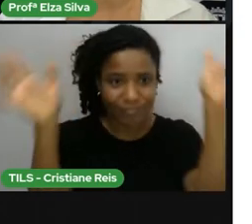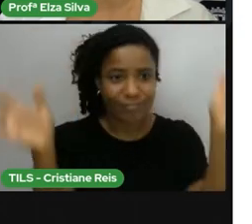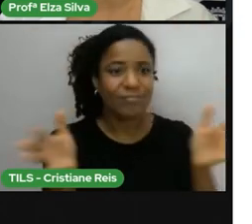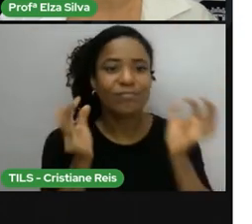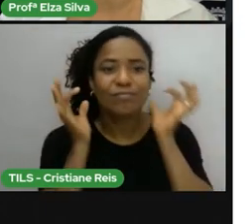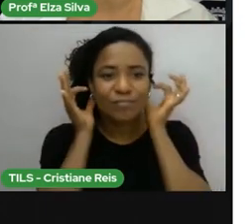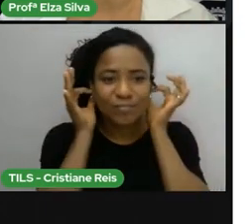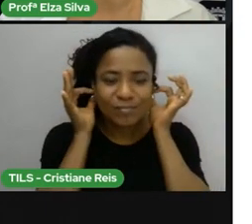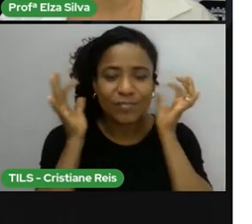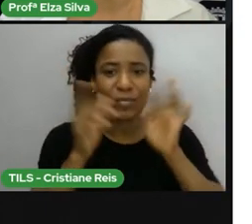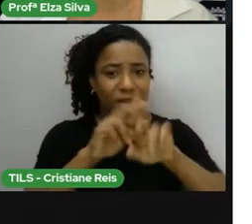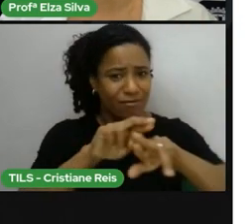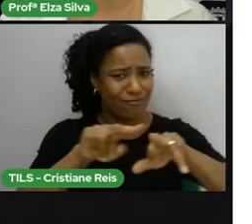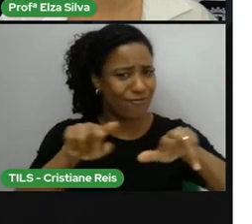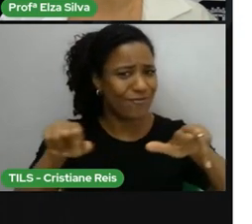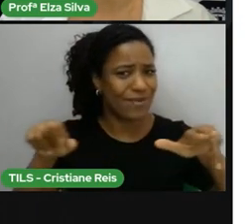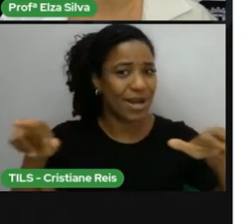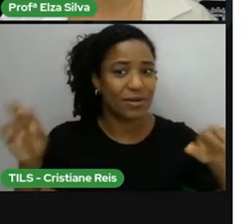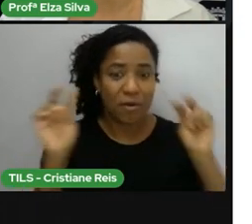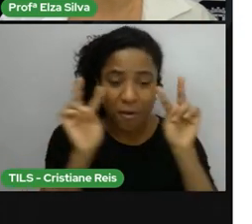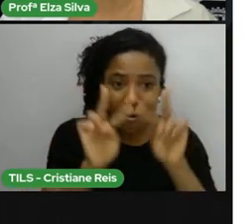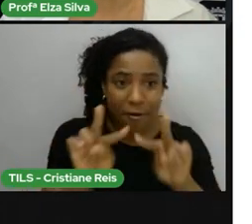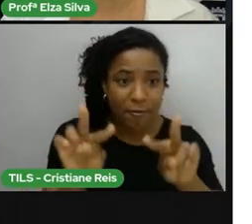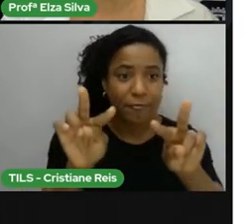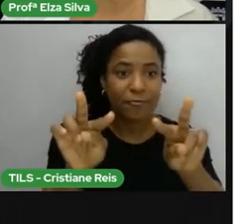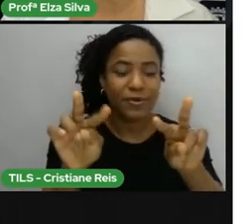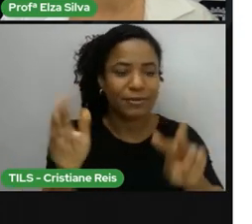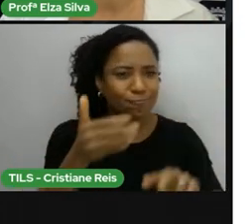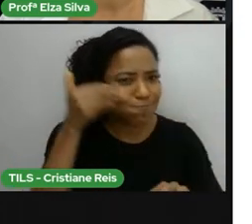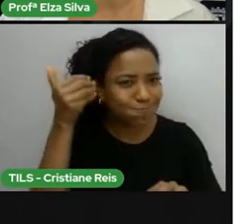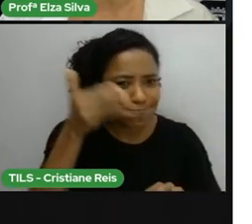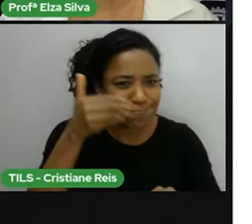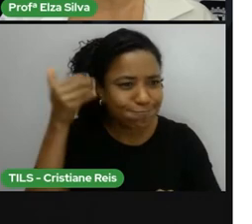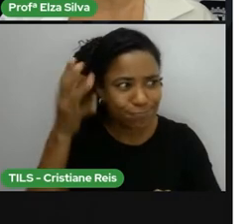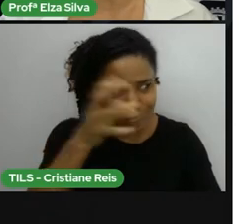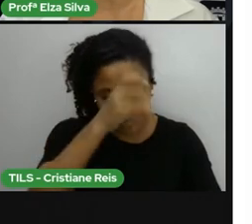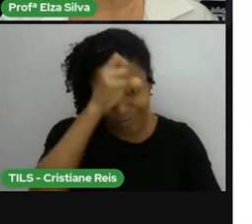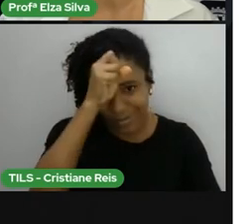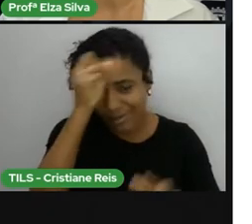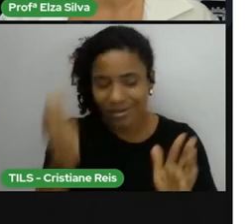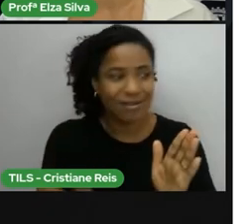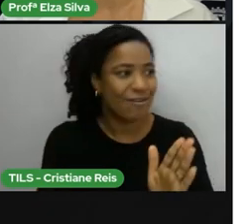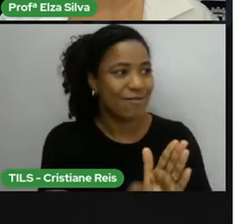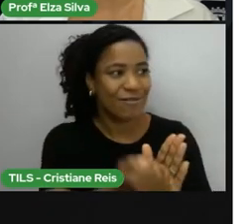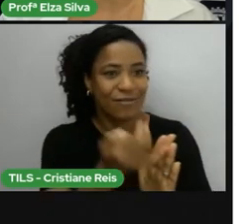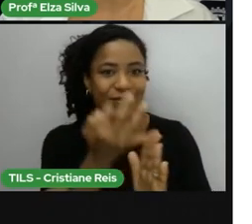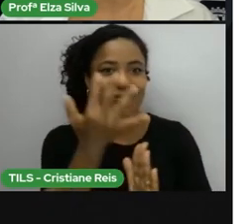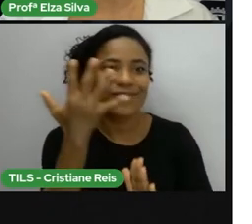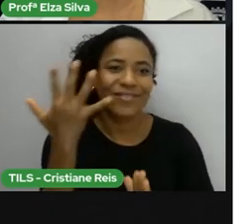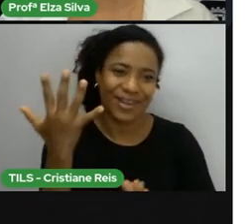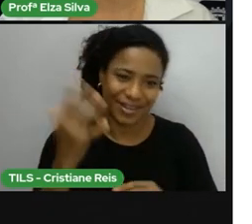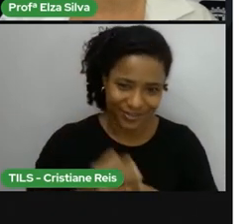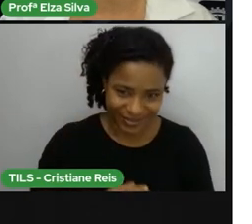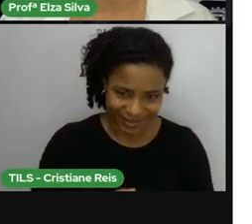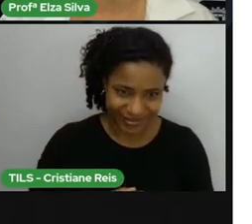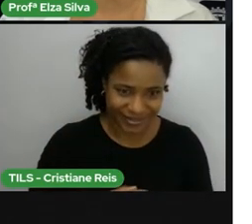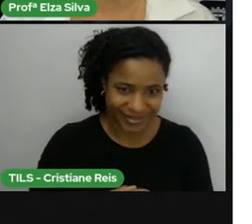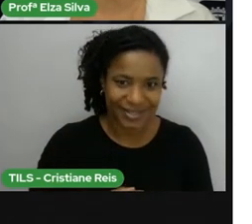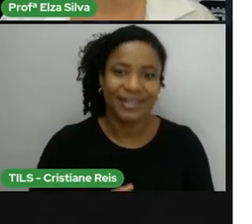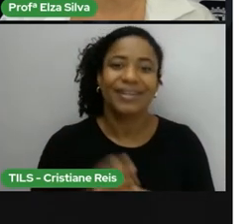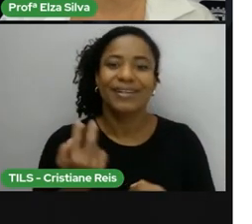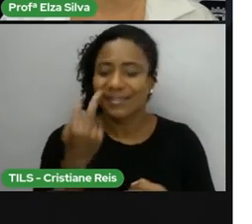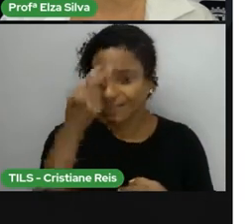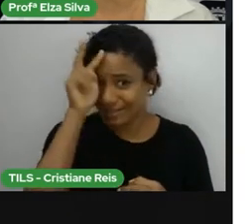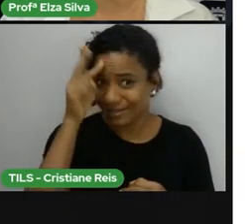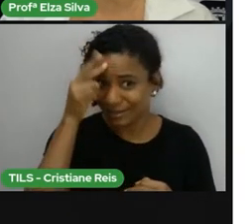Observem bem Quantas coisas Vocês podem Aprender A respeito Dos objetos Que contam A